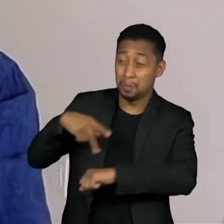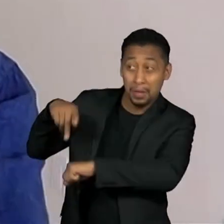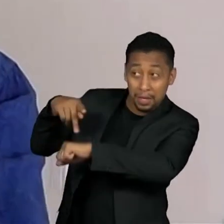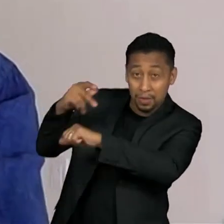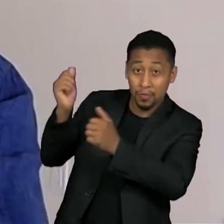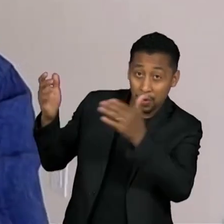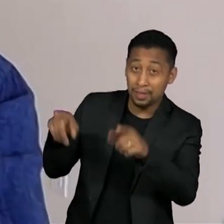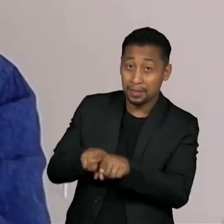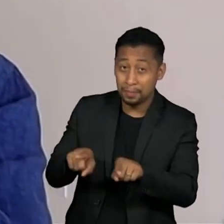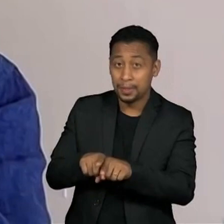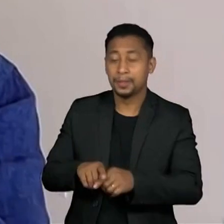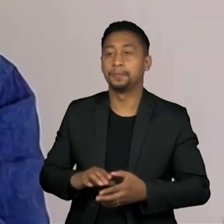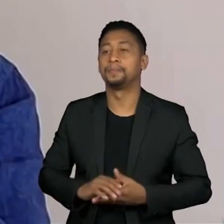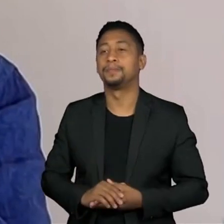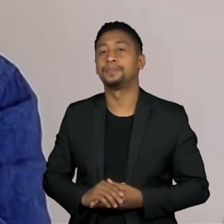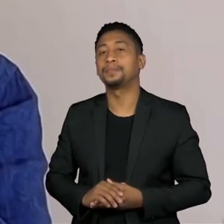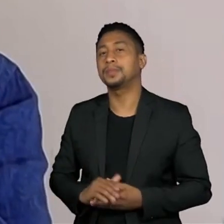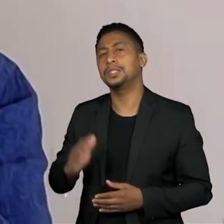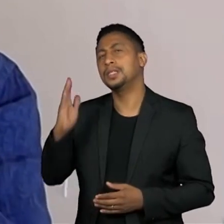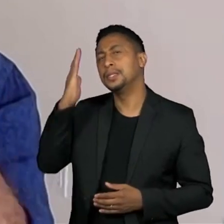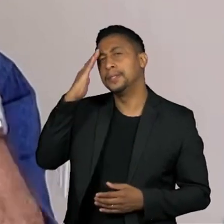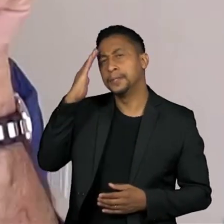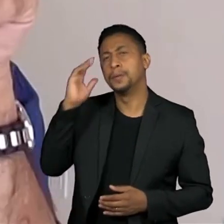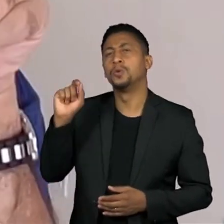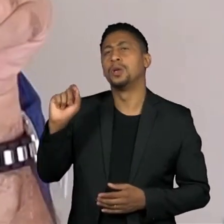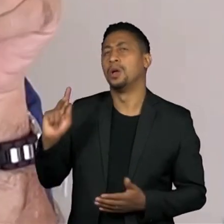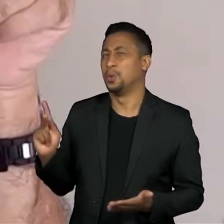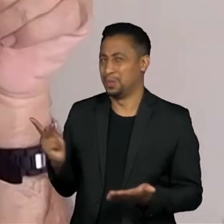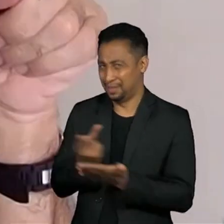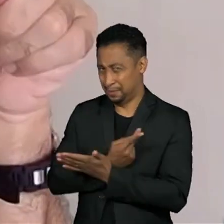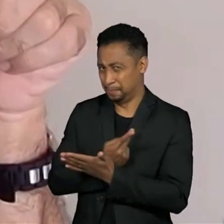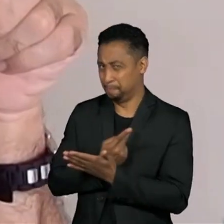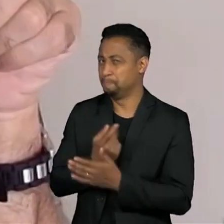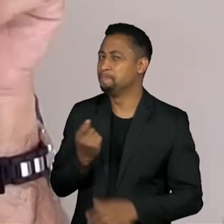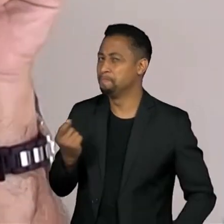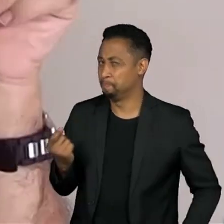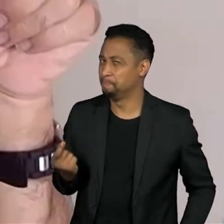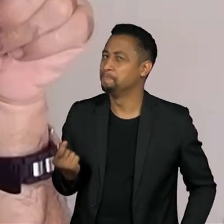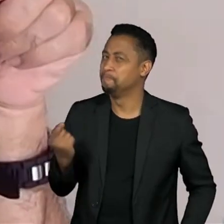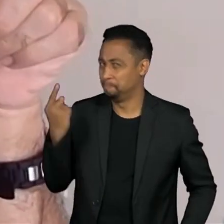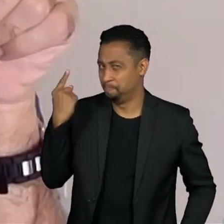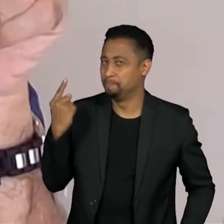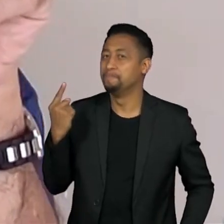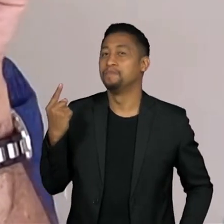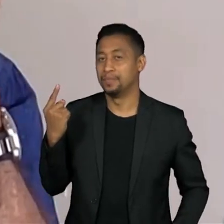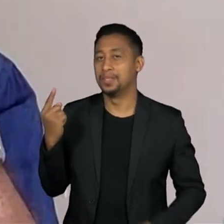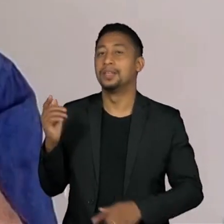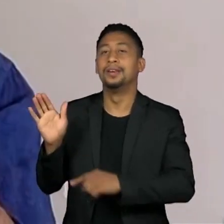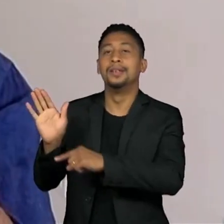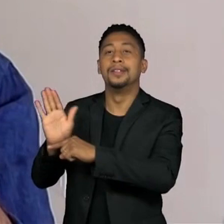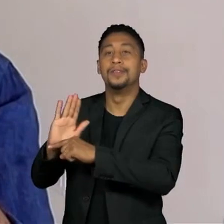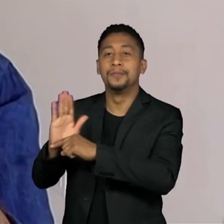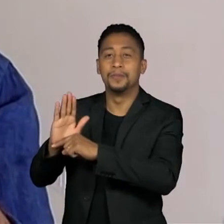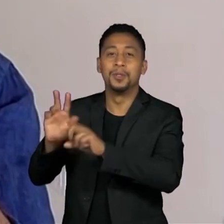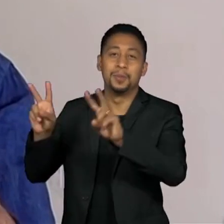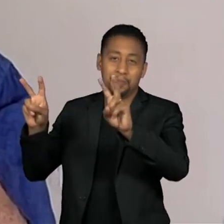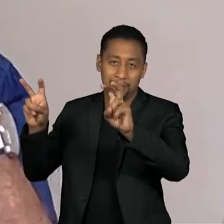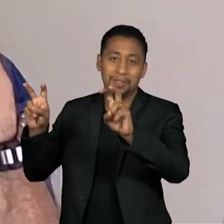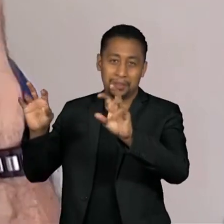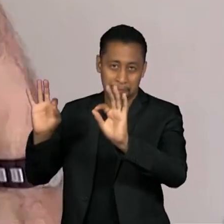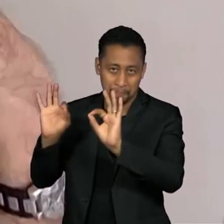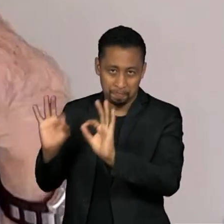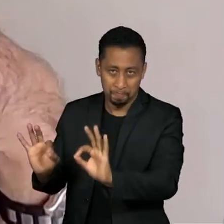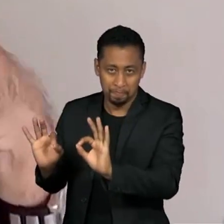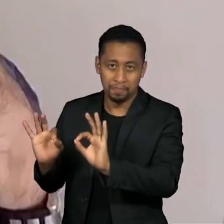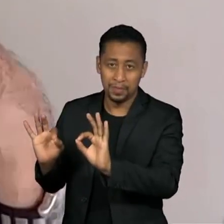Você sabe que a me passou uma coisa muito particular, porque eu vi a película, História Oficial, quando eu era fiscal, e a vi quando nós,